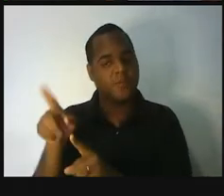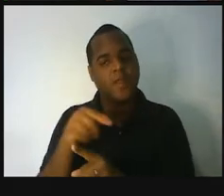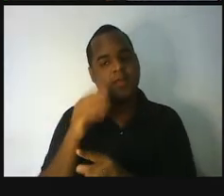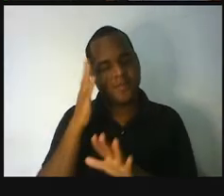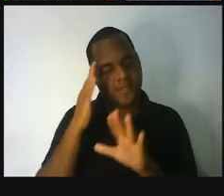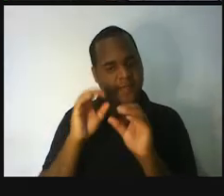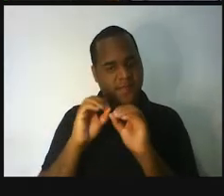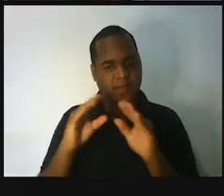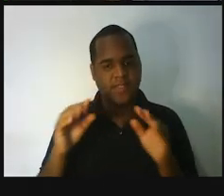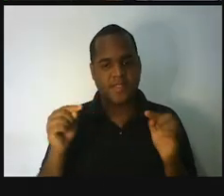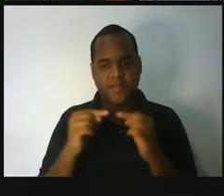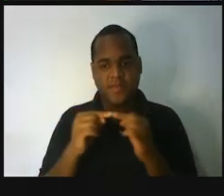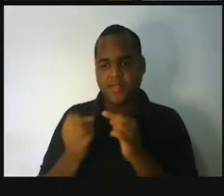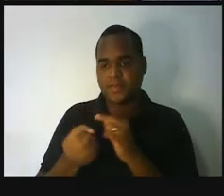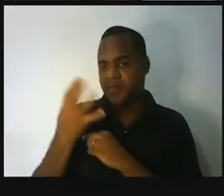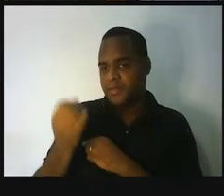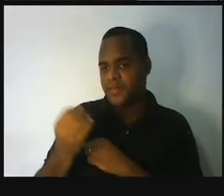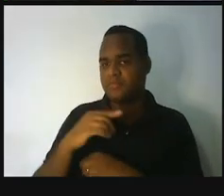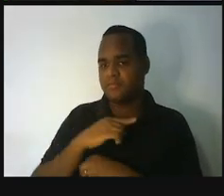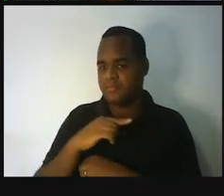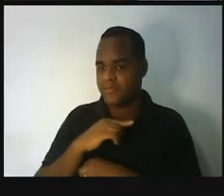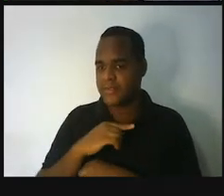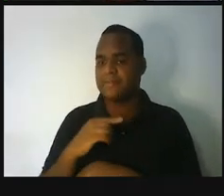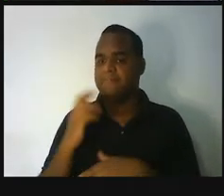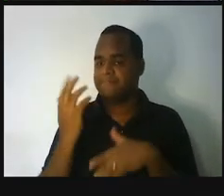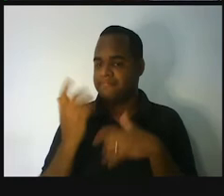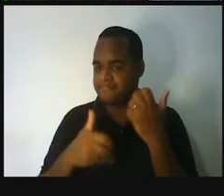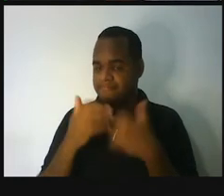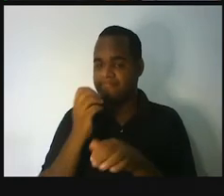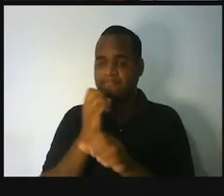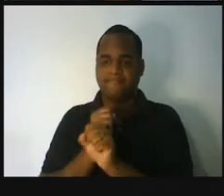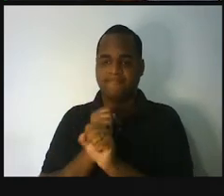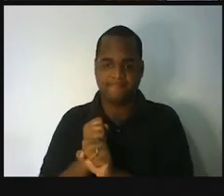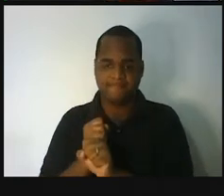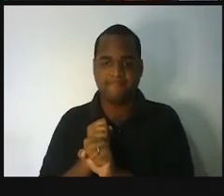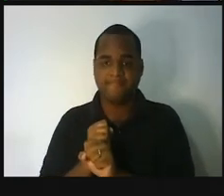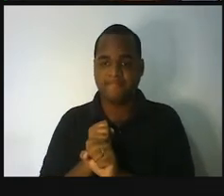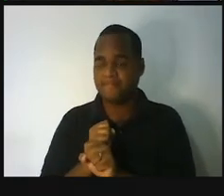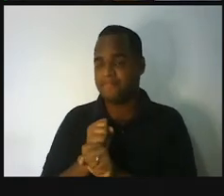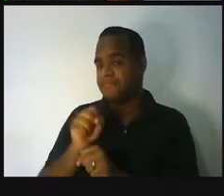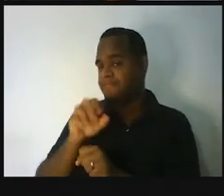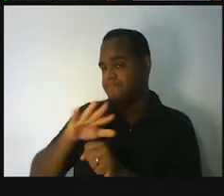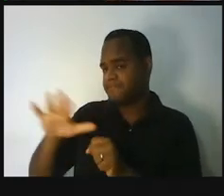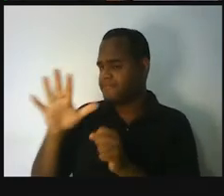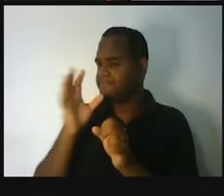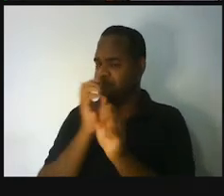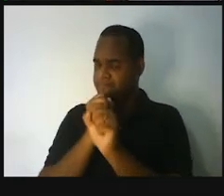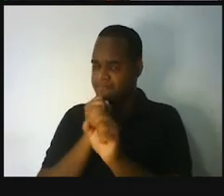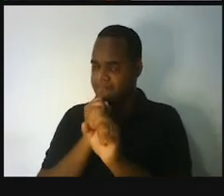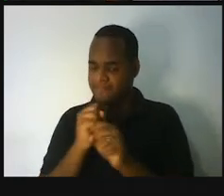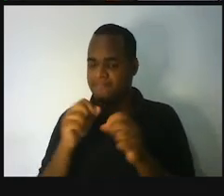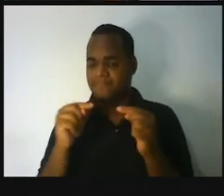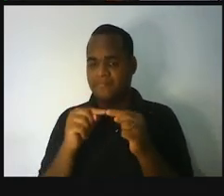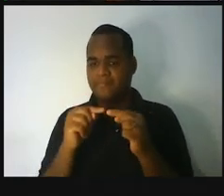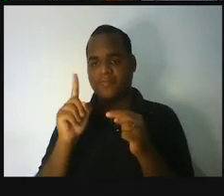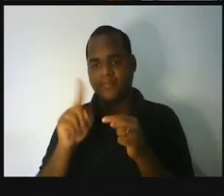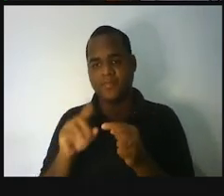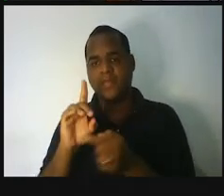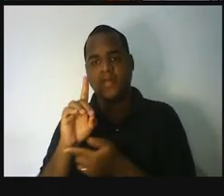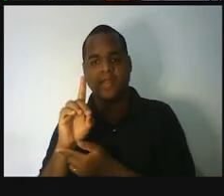de onde surge esse fluxo global. É somar o fluxo doméstico com o fluxo